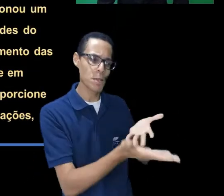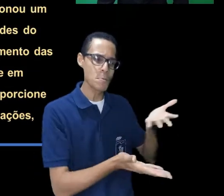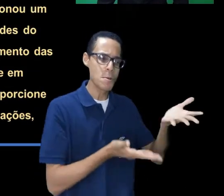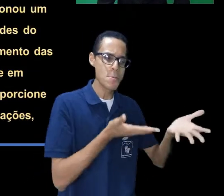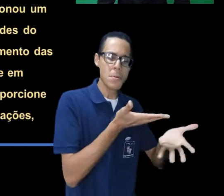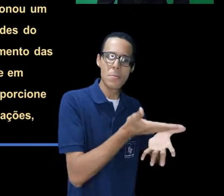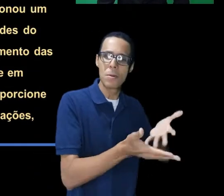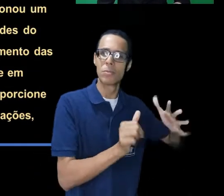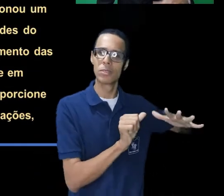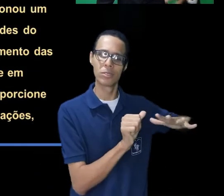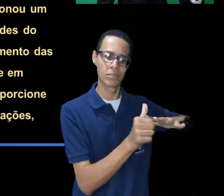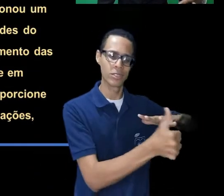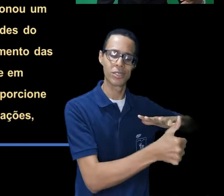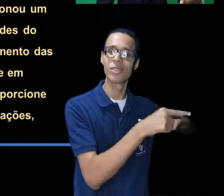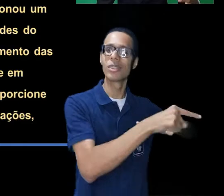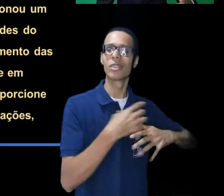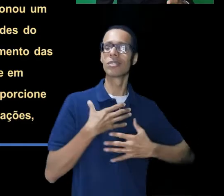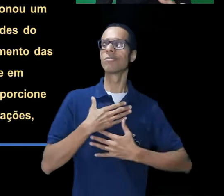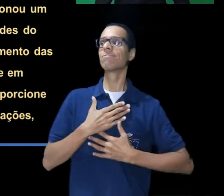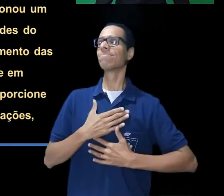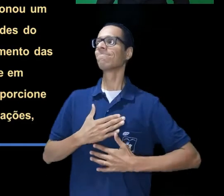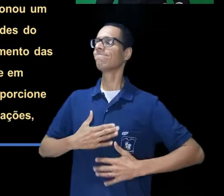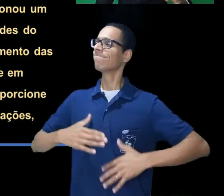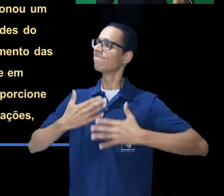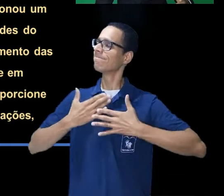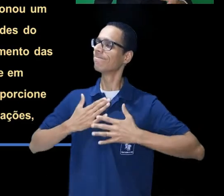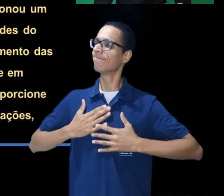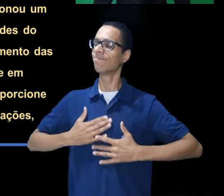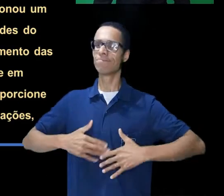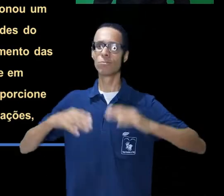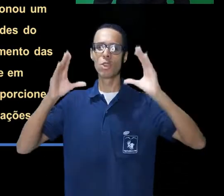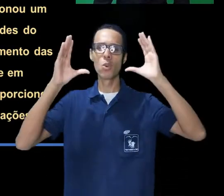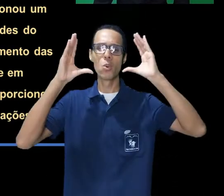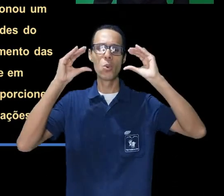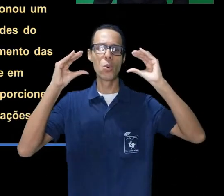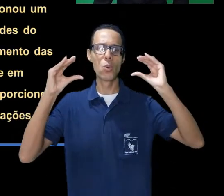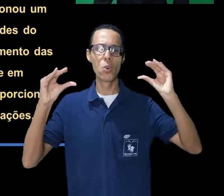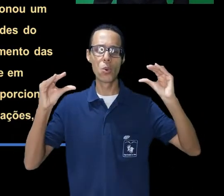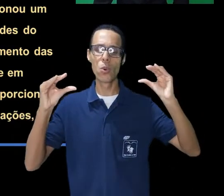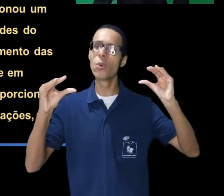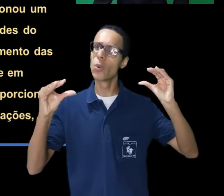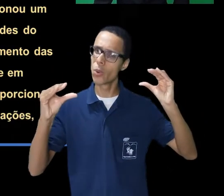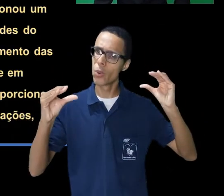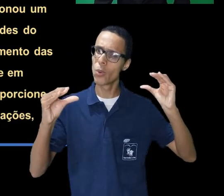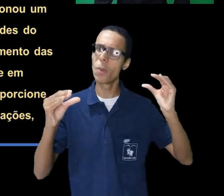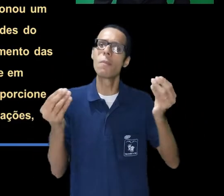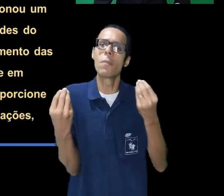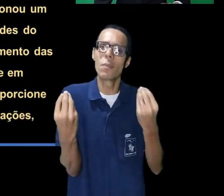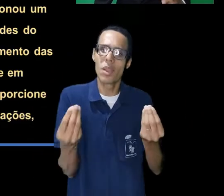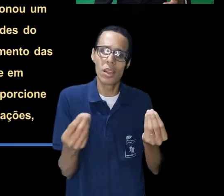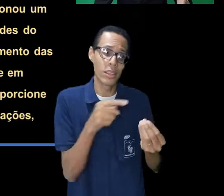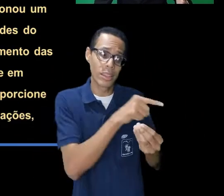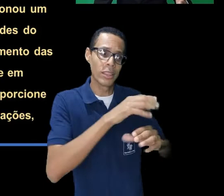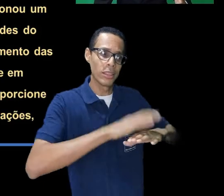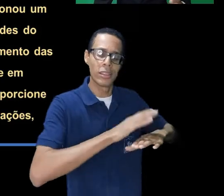diário com a equipe do NAPN, que é o núcleo de atendimento às pessoas com necessidades educativas